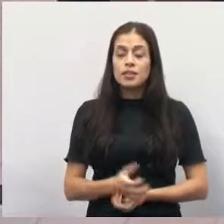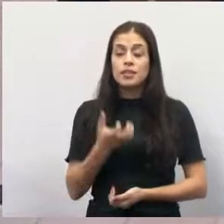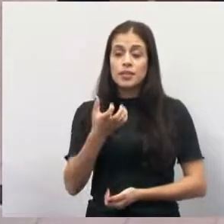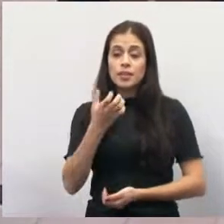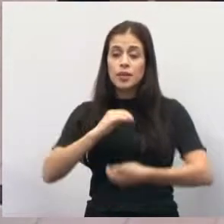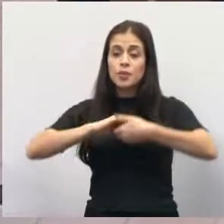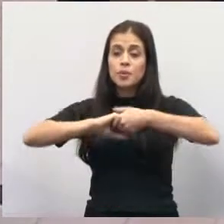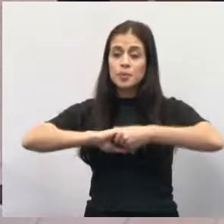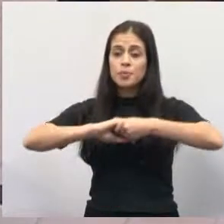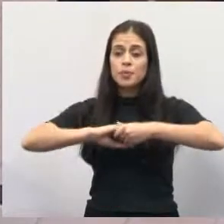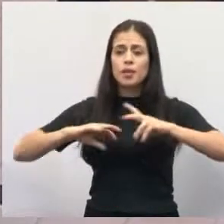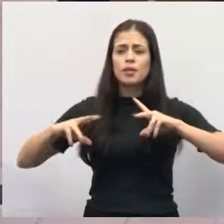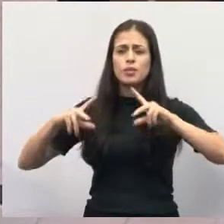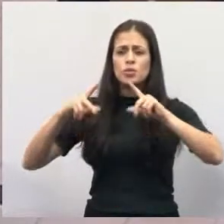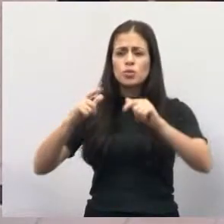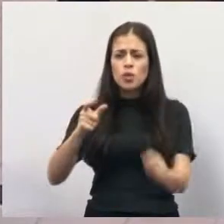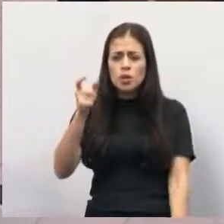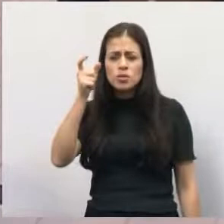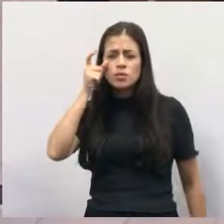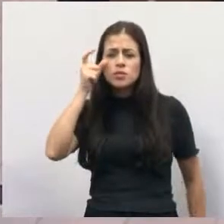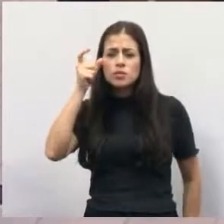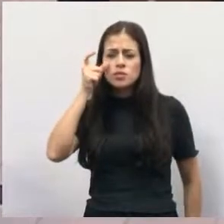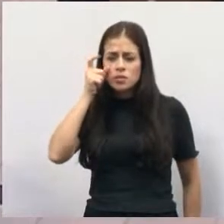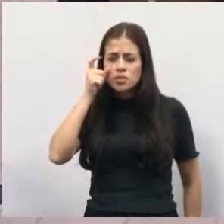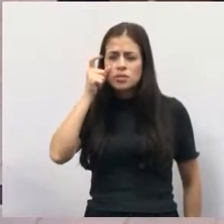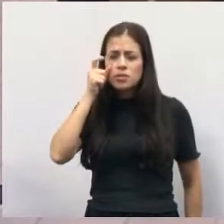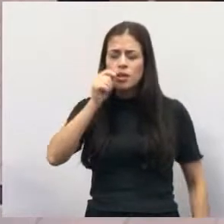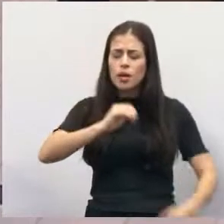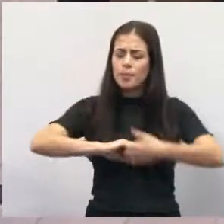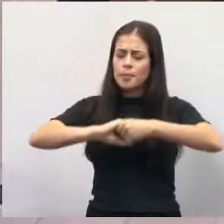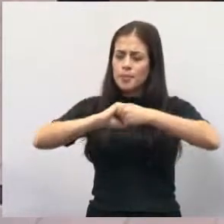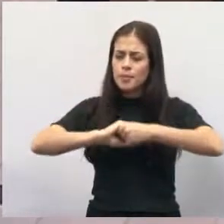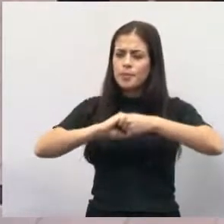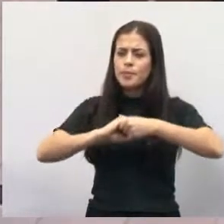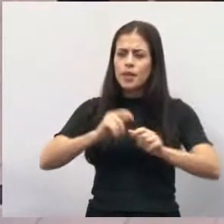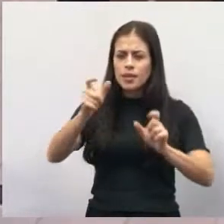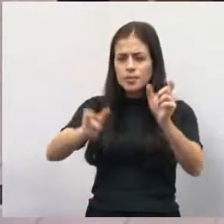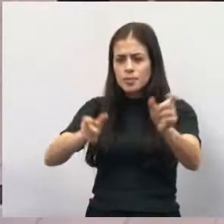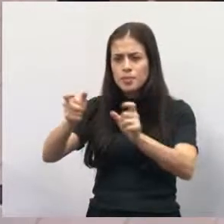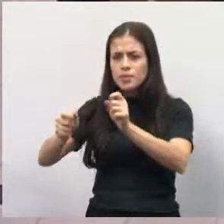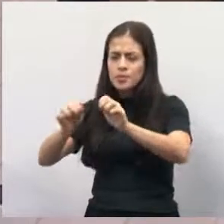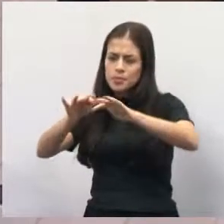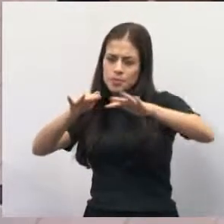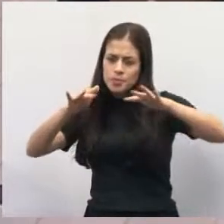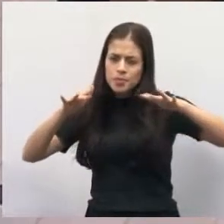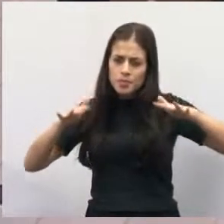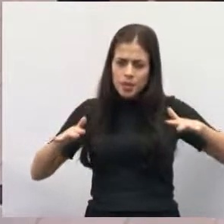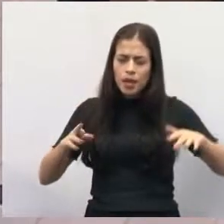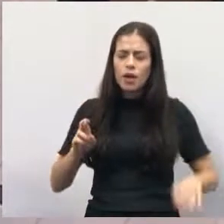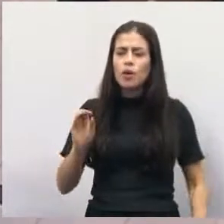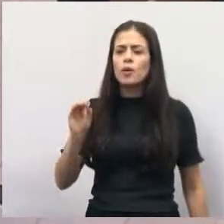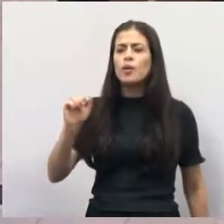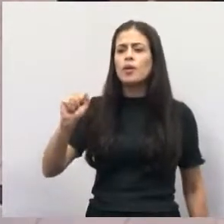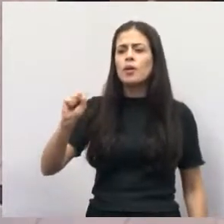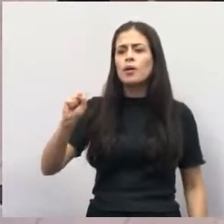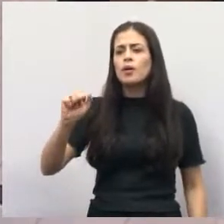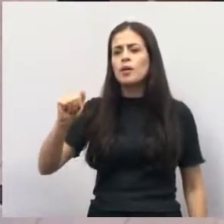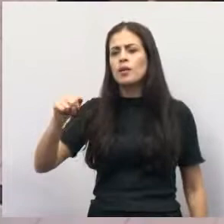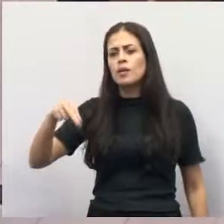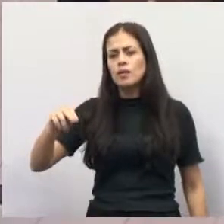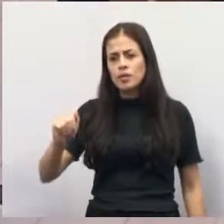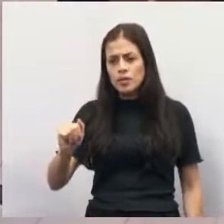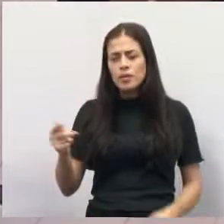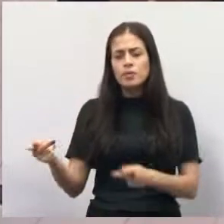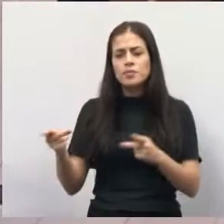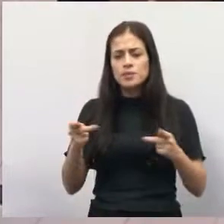Quero cumprimentar a todos que nos assistem, cumprimentar as pessoas presentes aqui no plenário, a Rosana que está aqui, visitando a